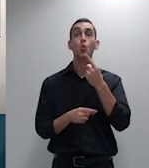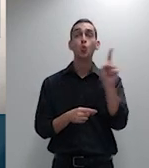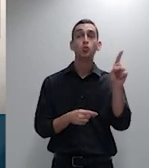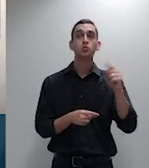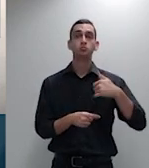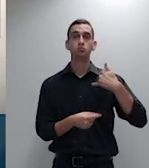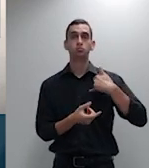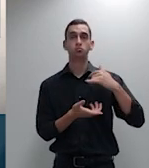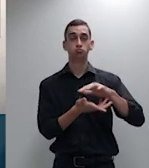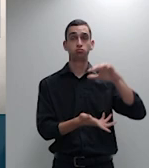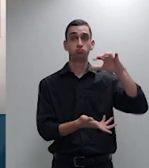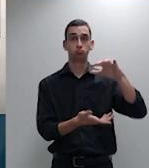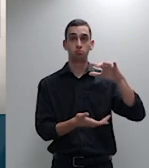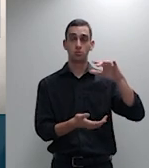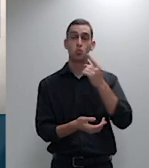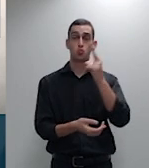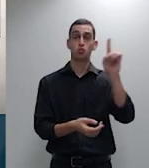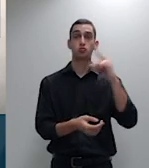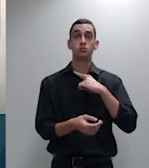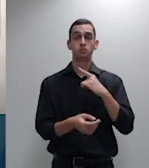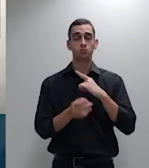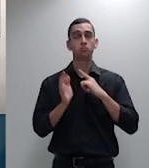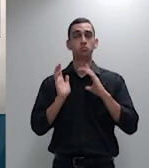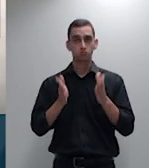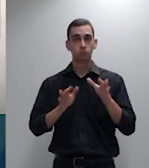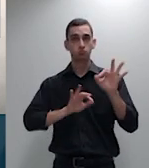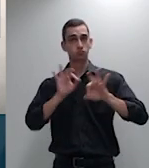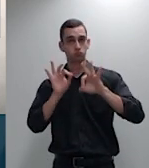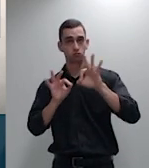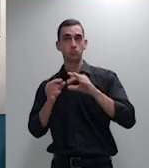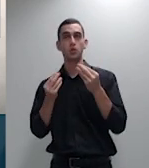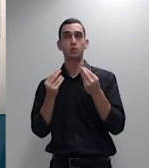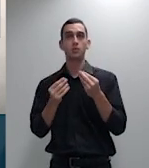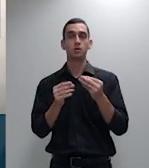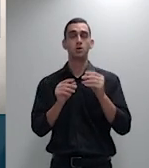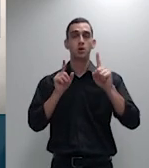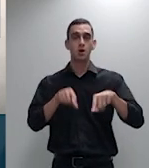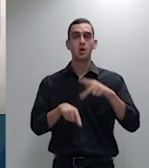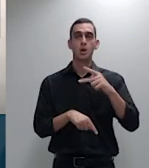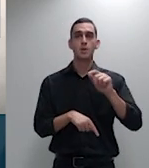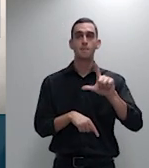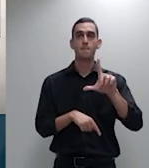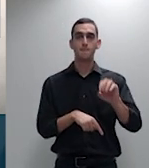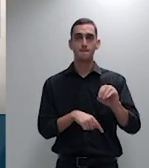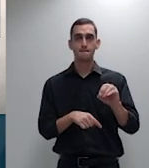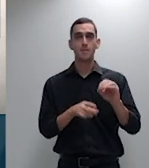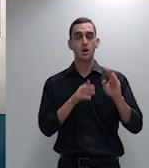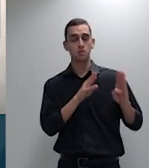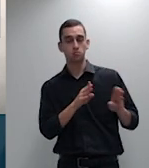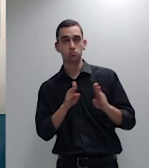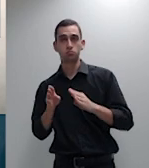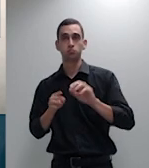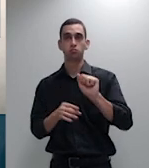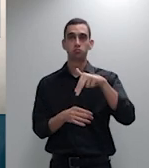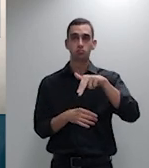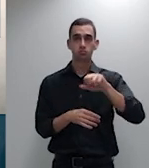específica para os planos coletivos calculada pela ENS em resposta à diligência determinada nos altos que